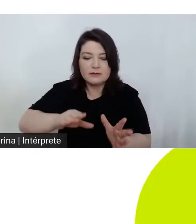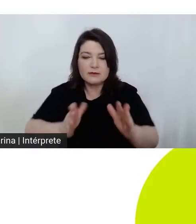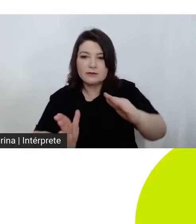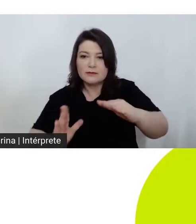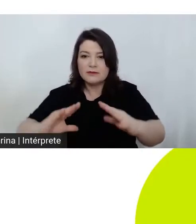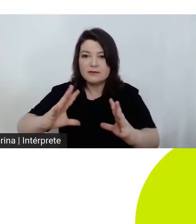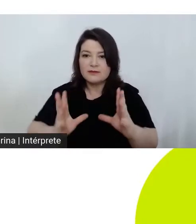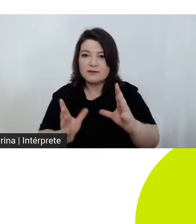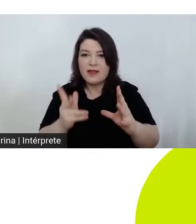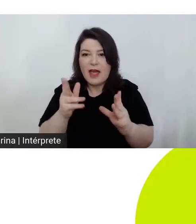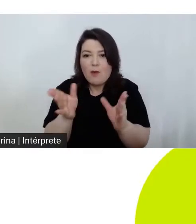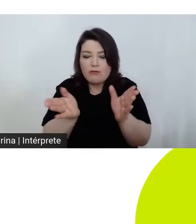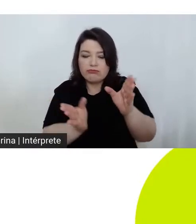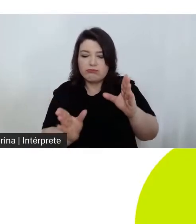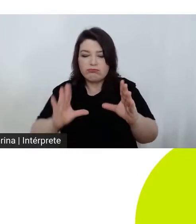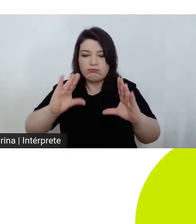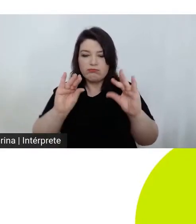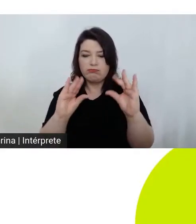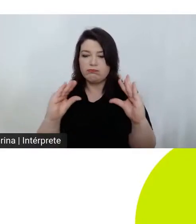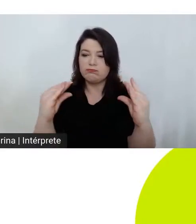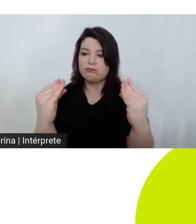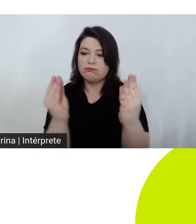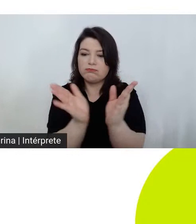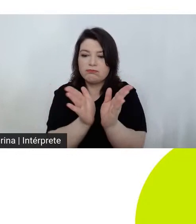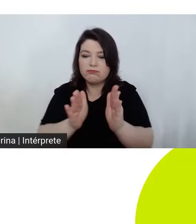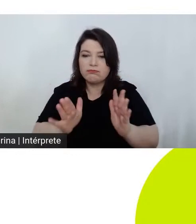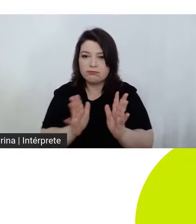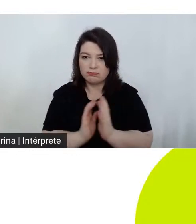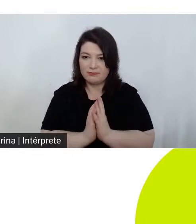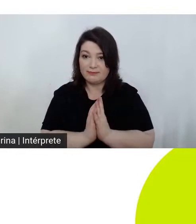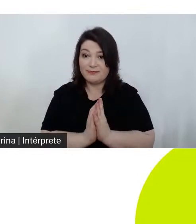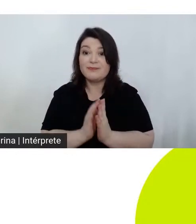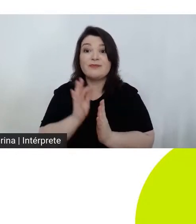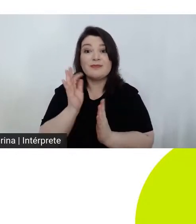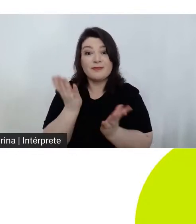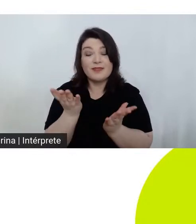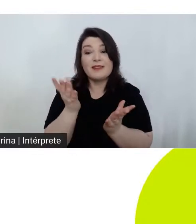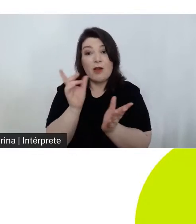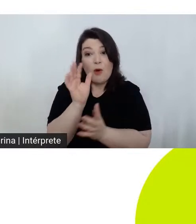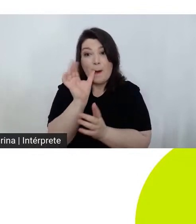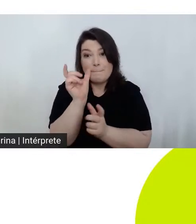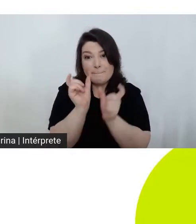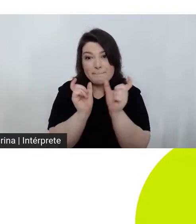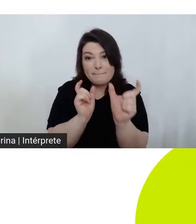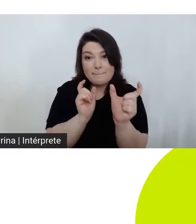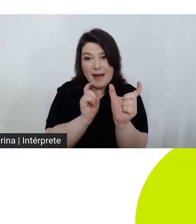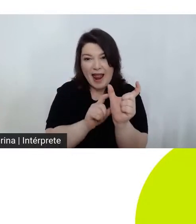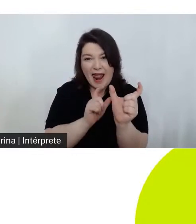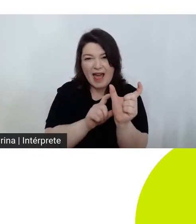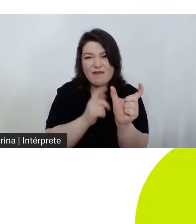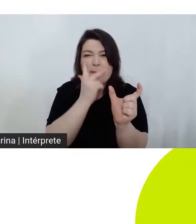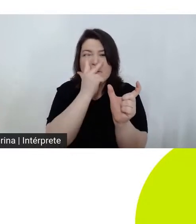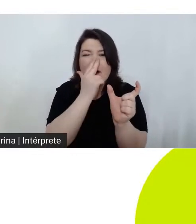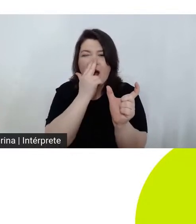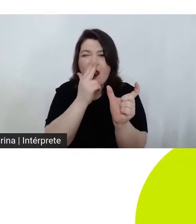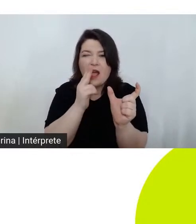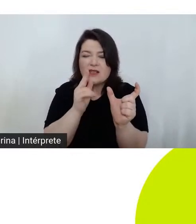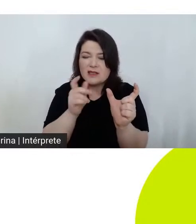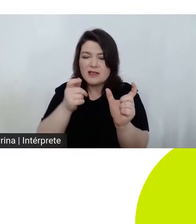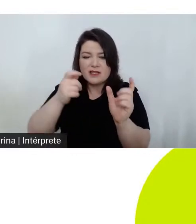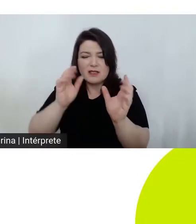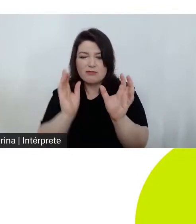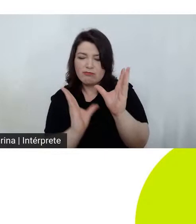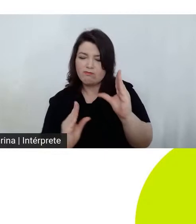o escultor. Fictor significava, então, escultor de barro, o que